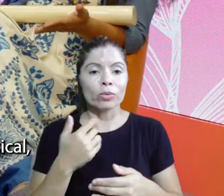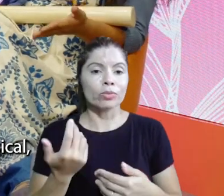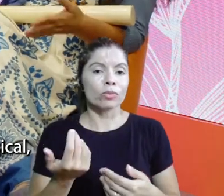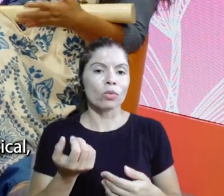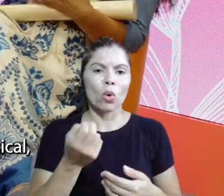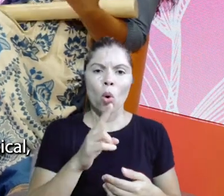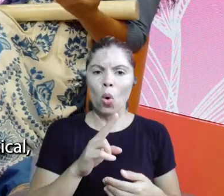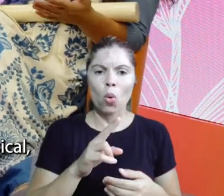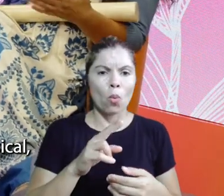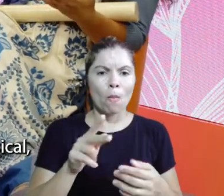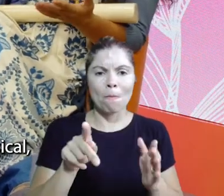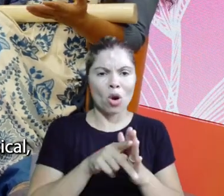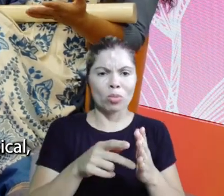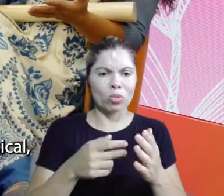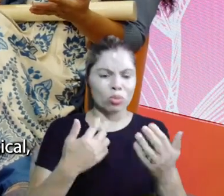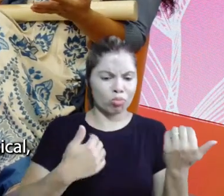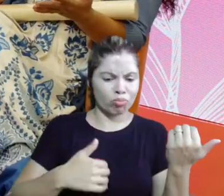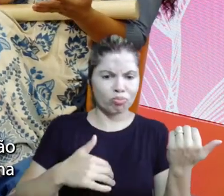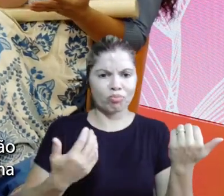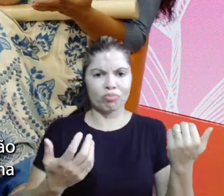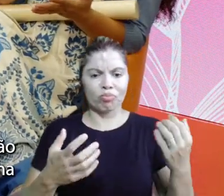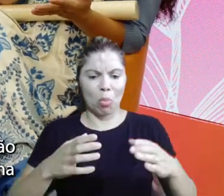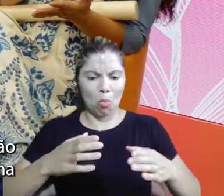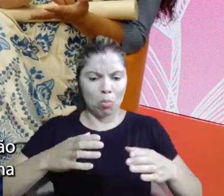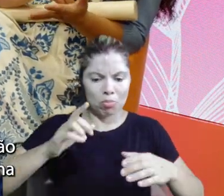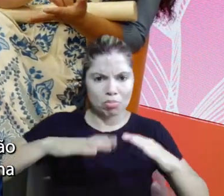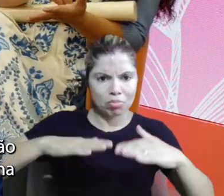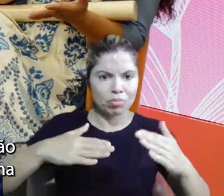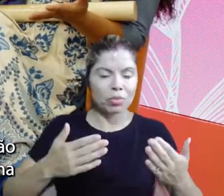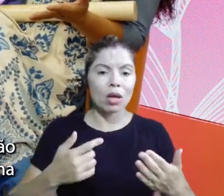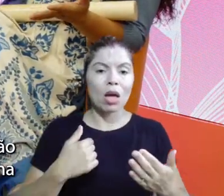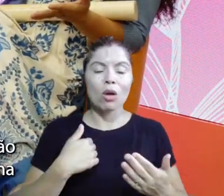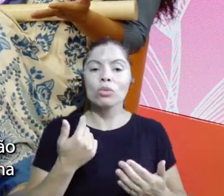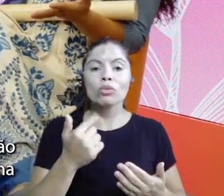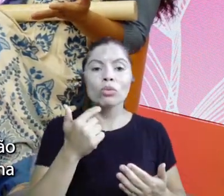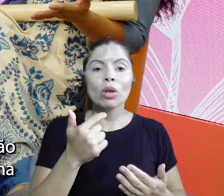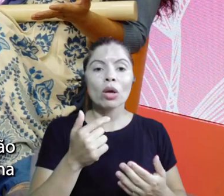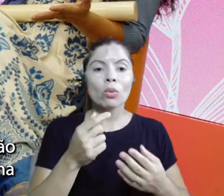ou instrumento musical e por aí vai. Como eu não tenho resíduo,